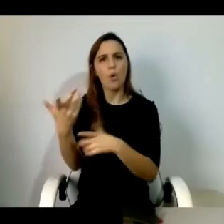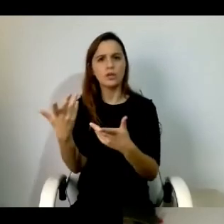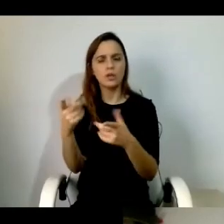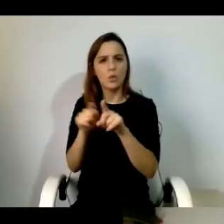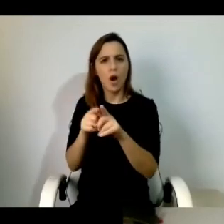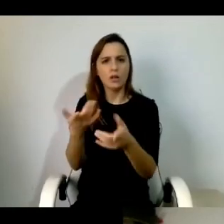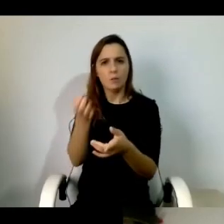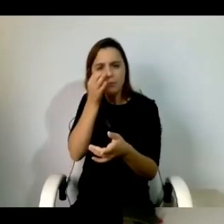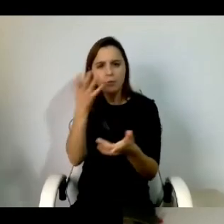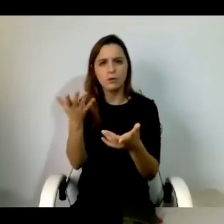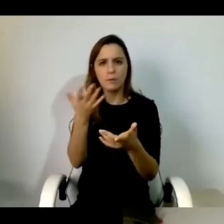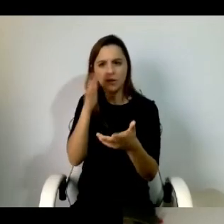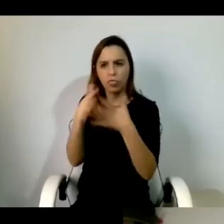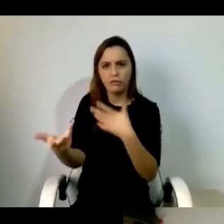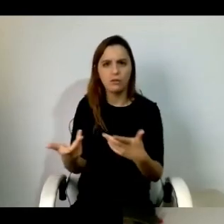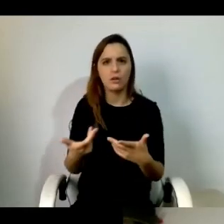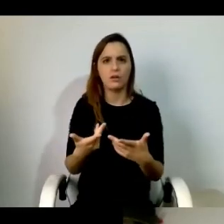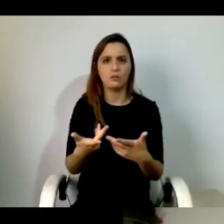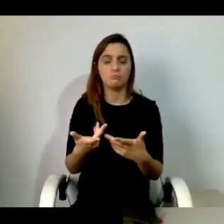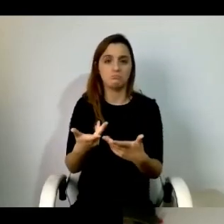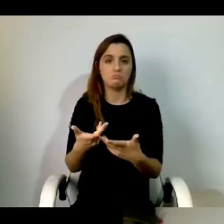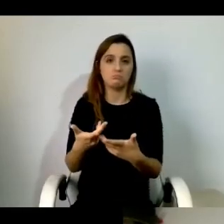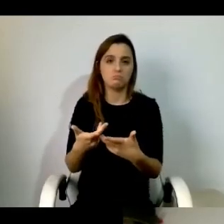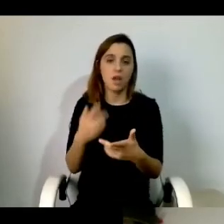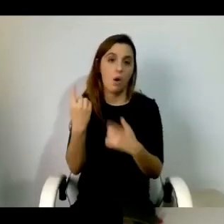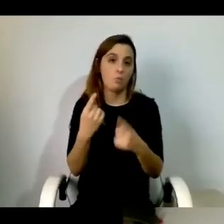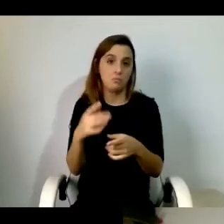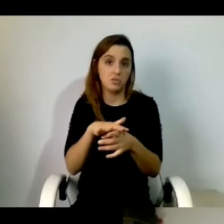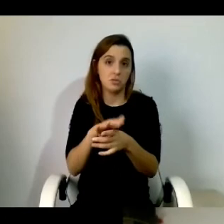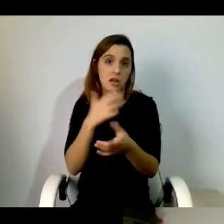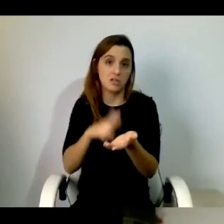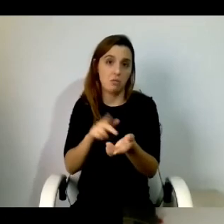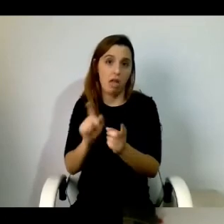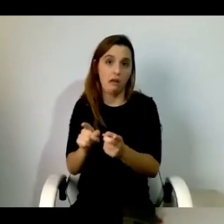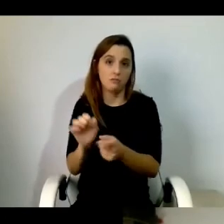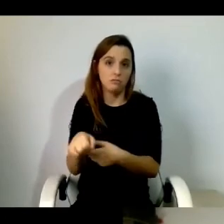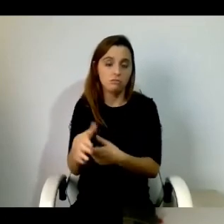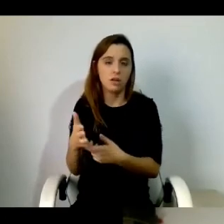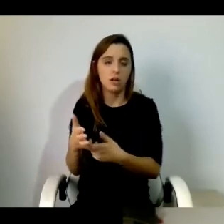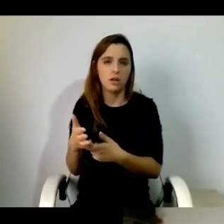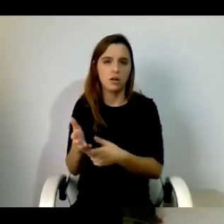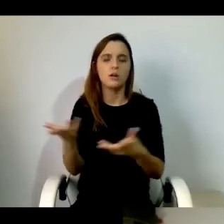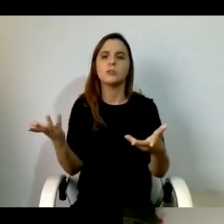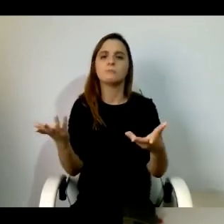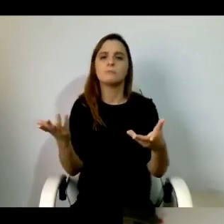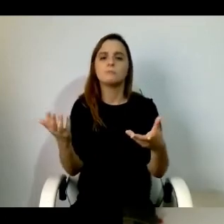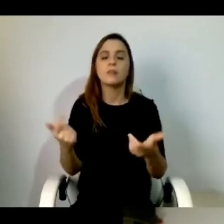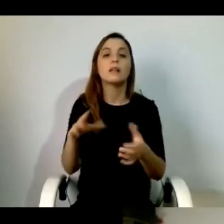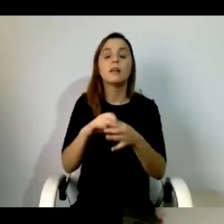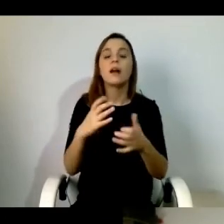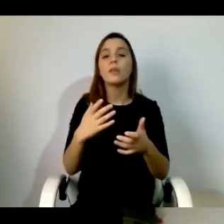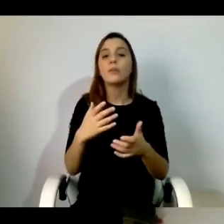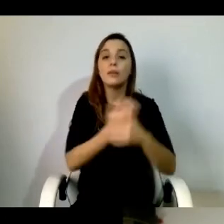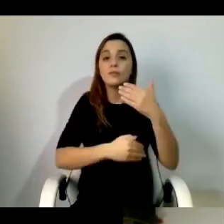e portanto eu acho que no caso da ciência motora é evidente que